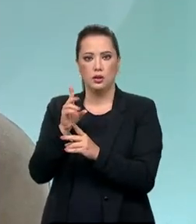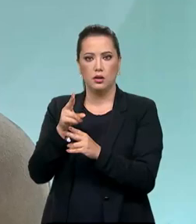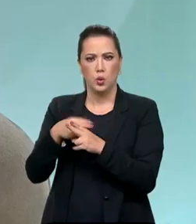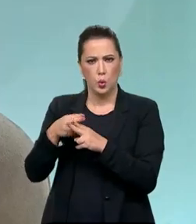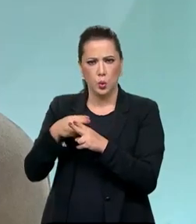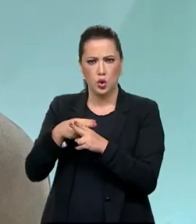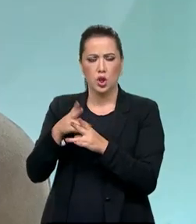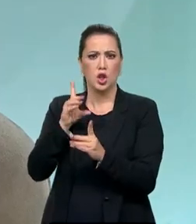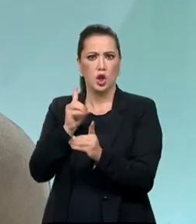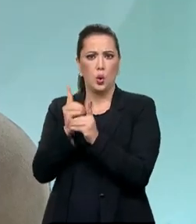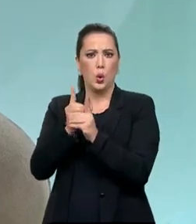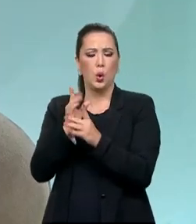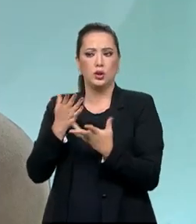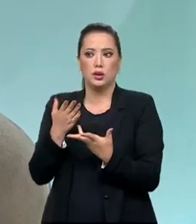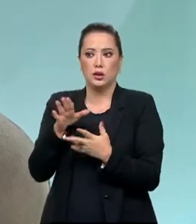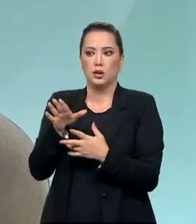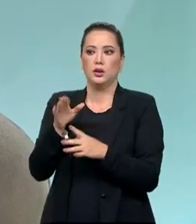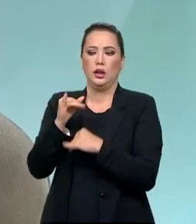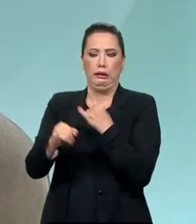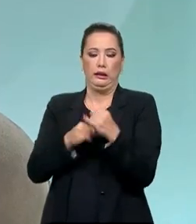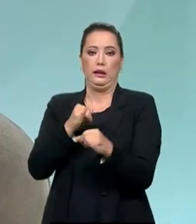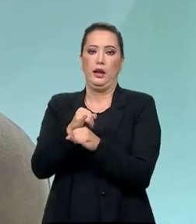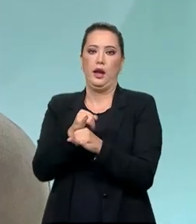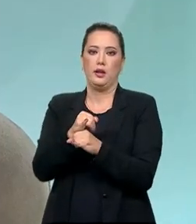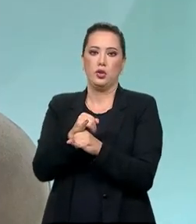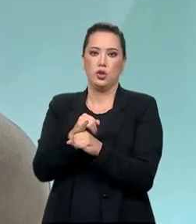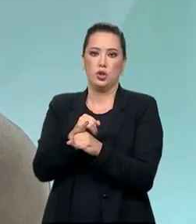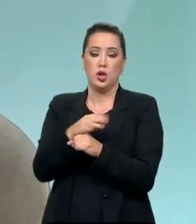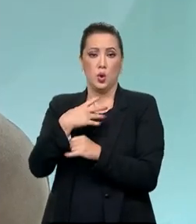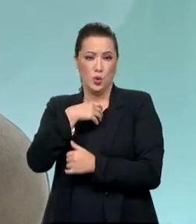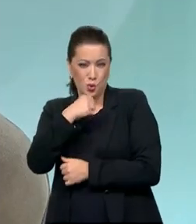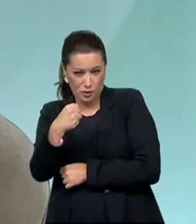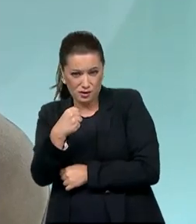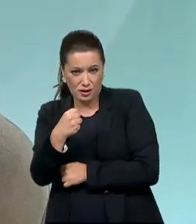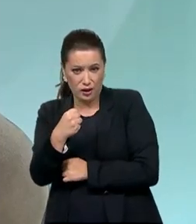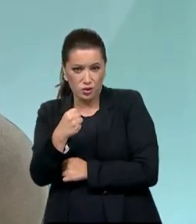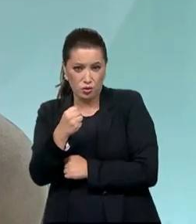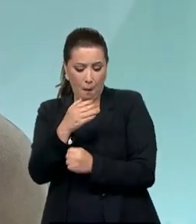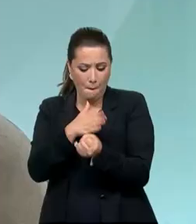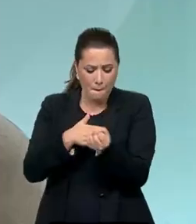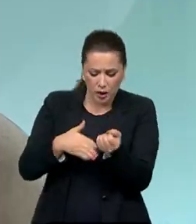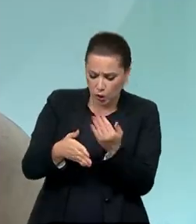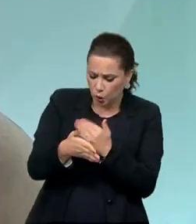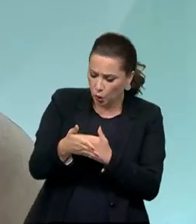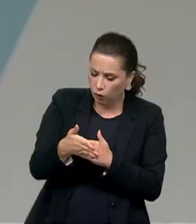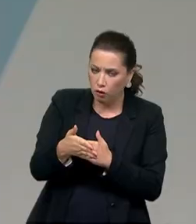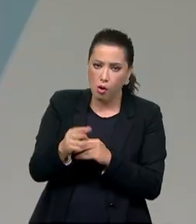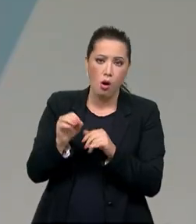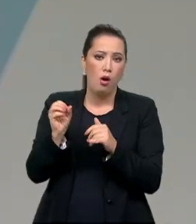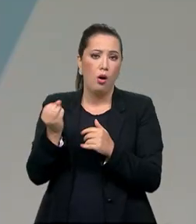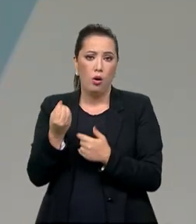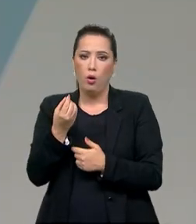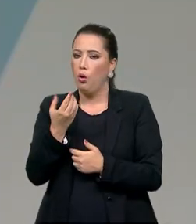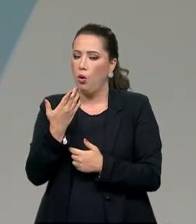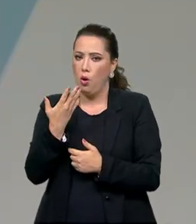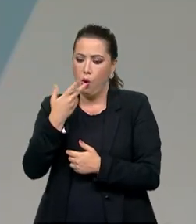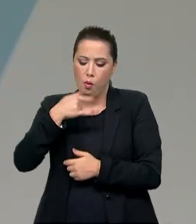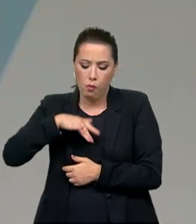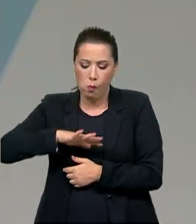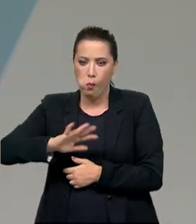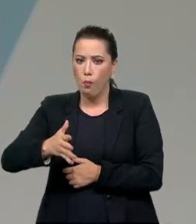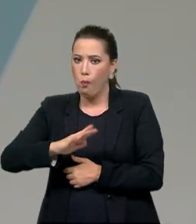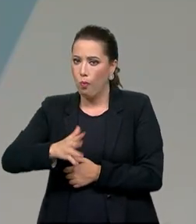suicídio, automutilação. Então, era uma conscientização. Nós tivemos uma campanha que chamava Navegar Numa Boa, para que os pais